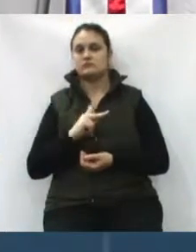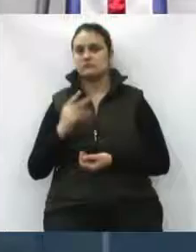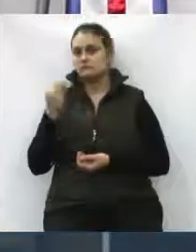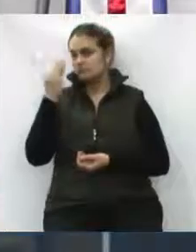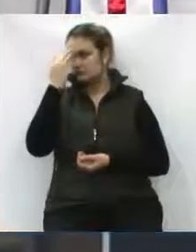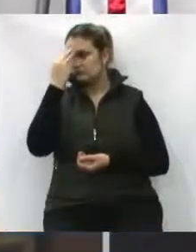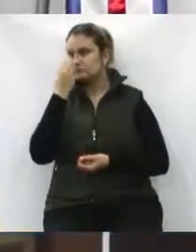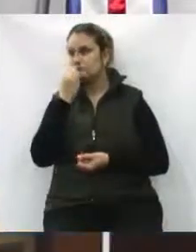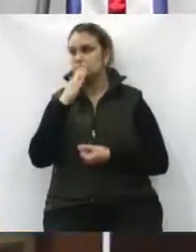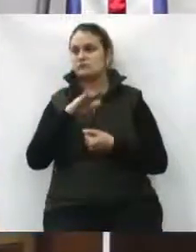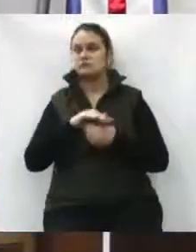Obrigado e uma boa noite a todos.